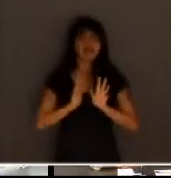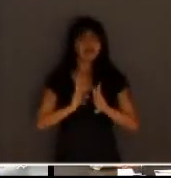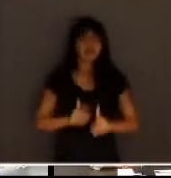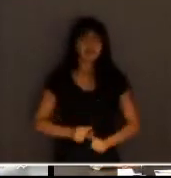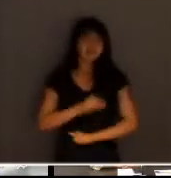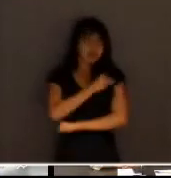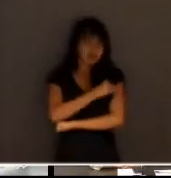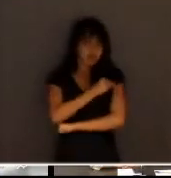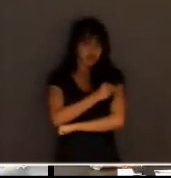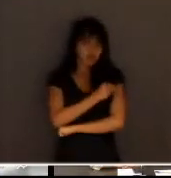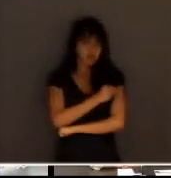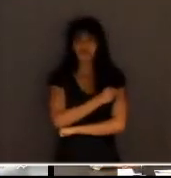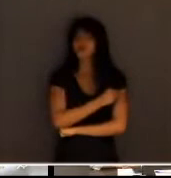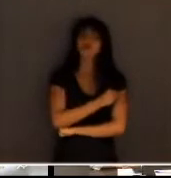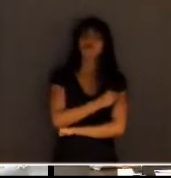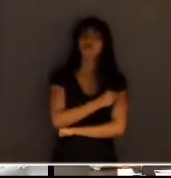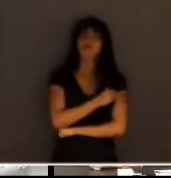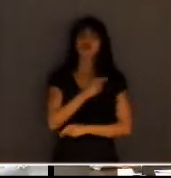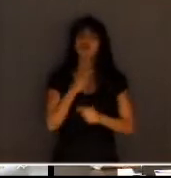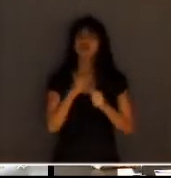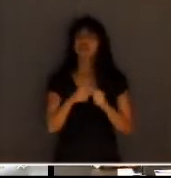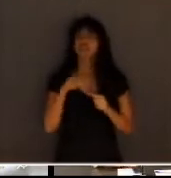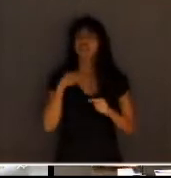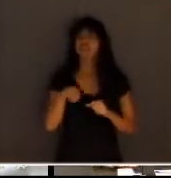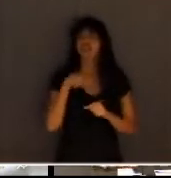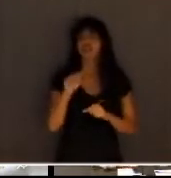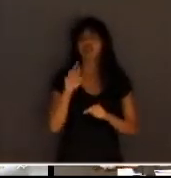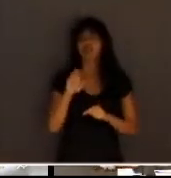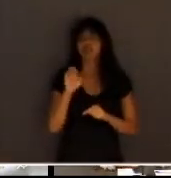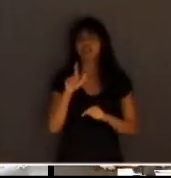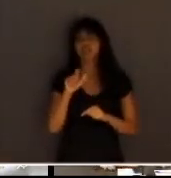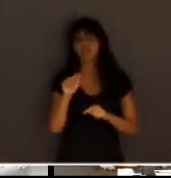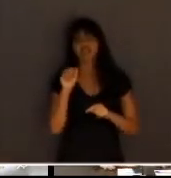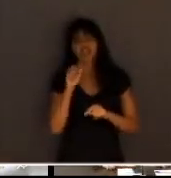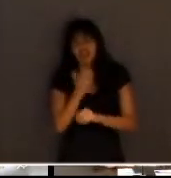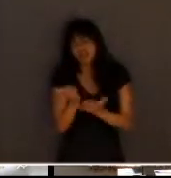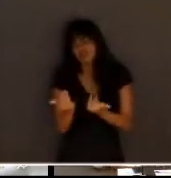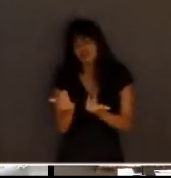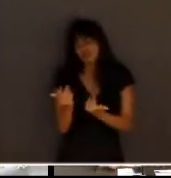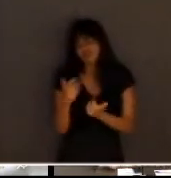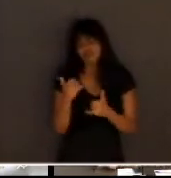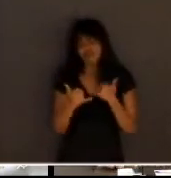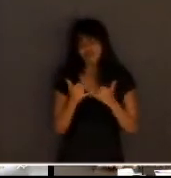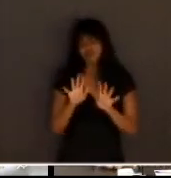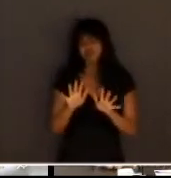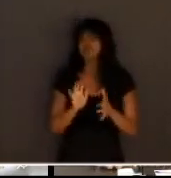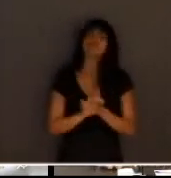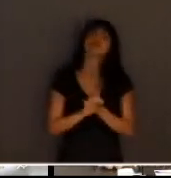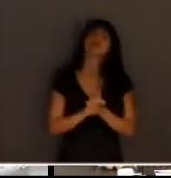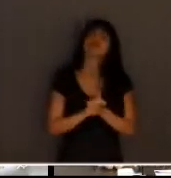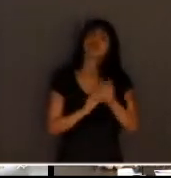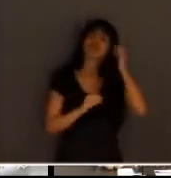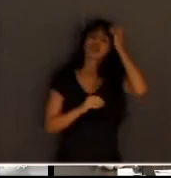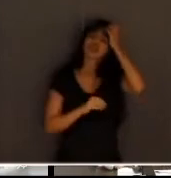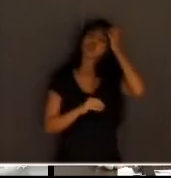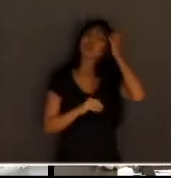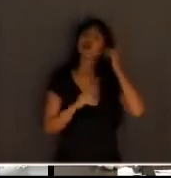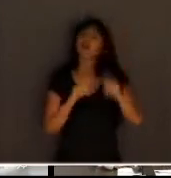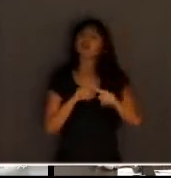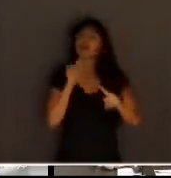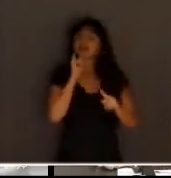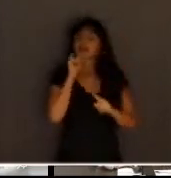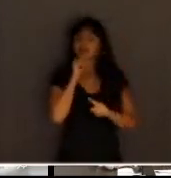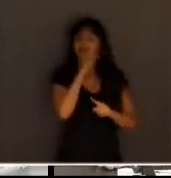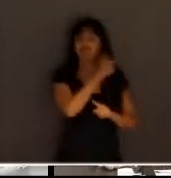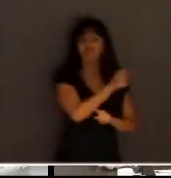Marcele não, ela é bastante jovem, ela não pegou essa época, mas o César está na minha época. A gente lembra que quando abriu em 7 a 0